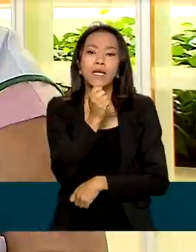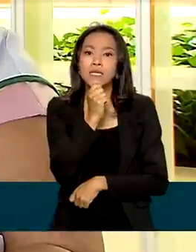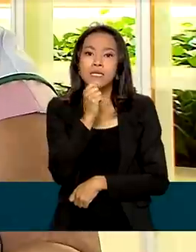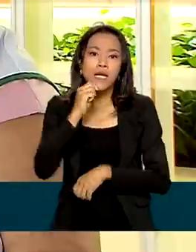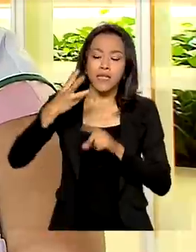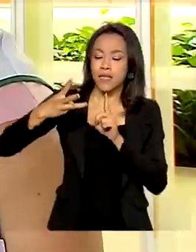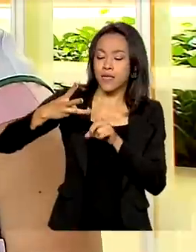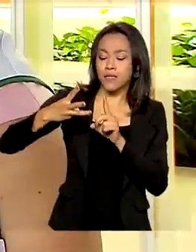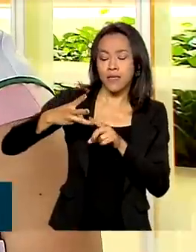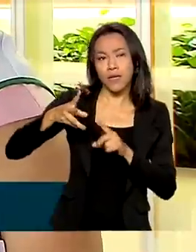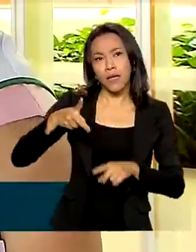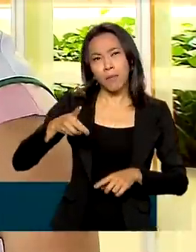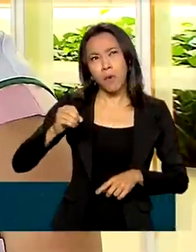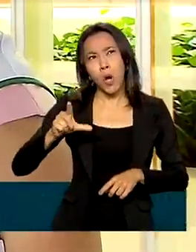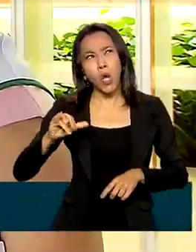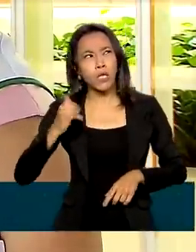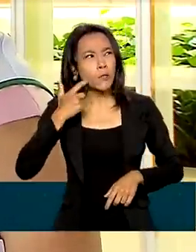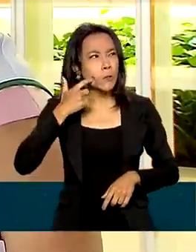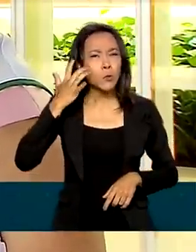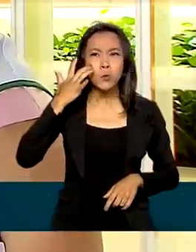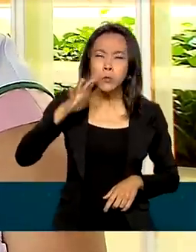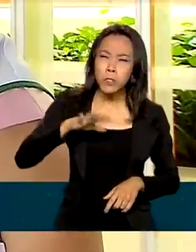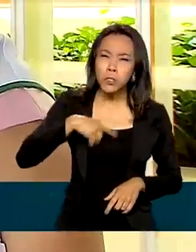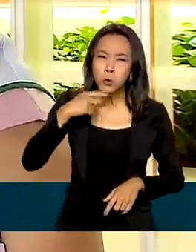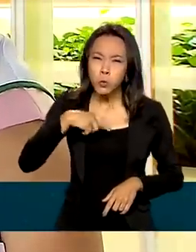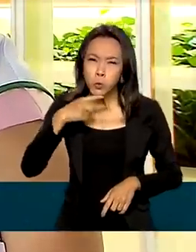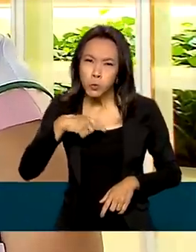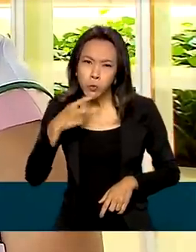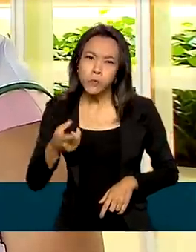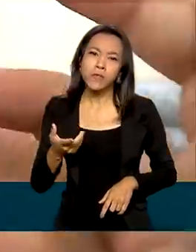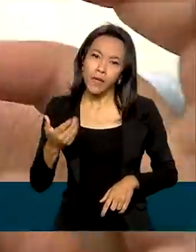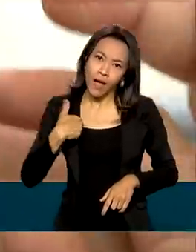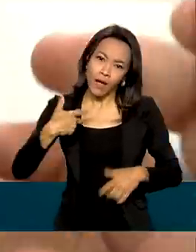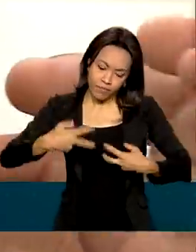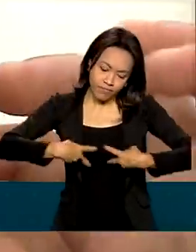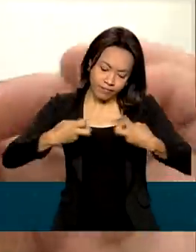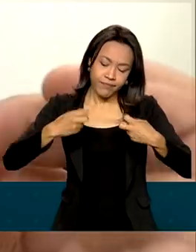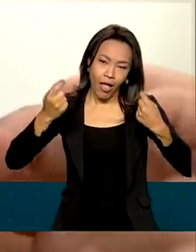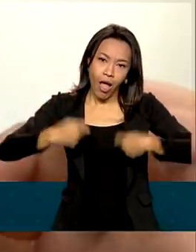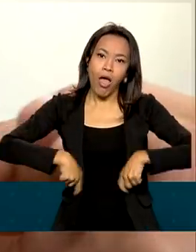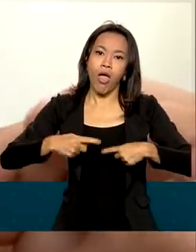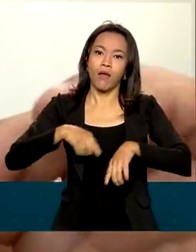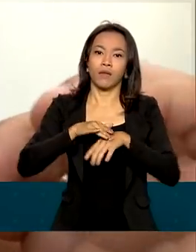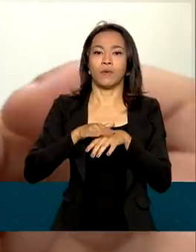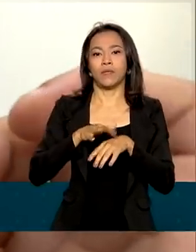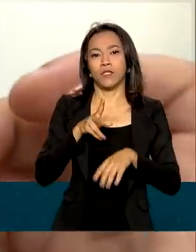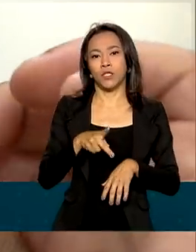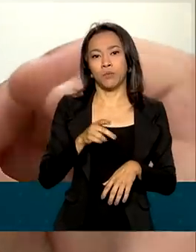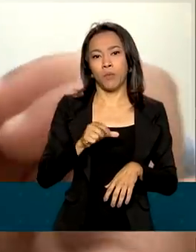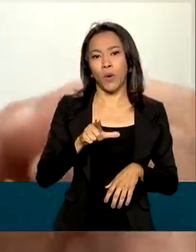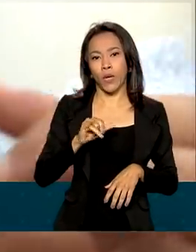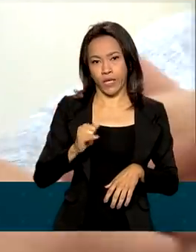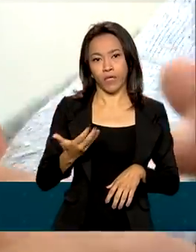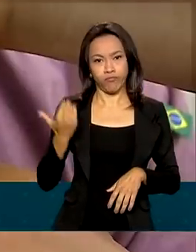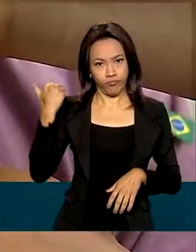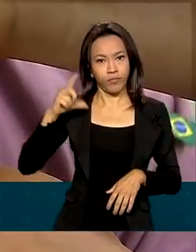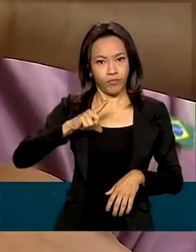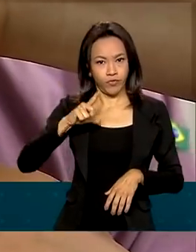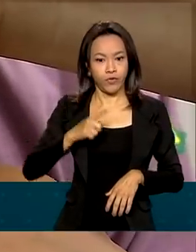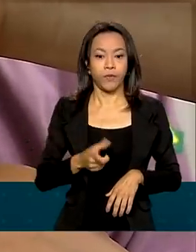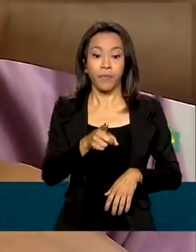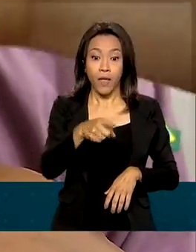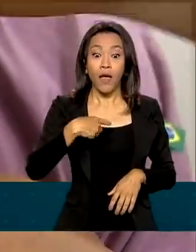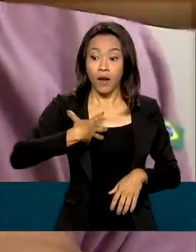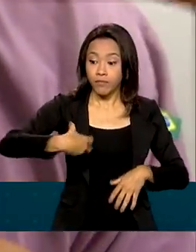ficou essa dúvida toda, mas no final das contas eu terei o diagnóstico de polio. A poliomielite é uma doença infectocontagiosa